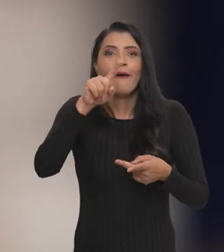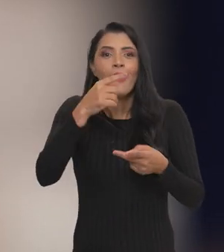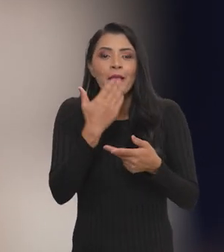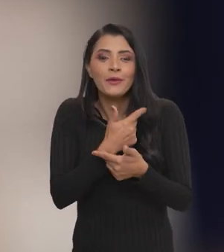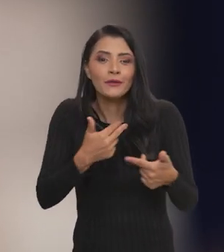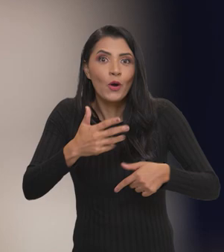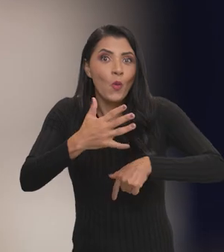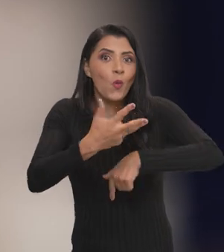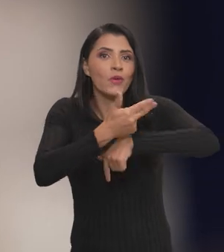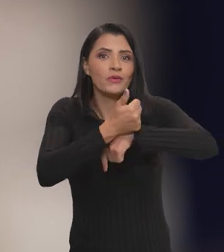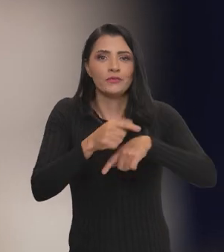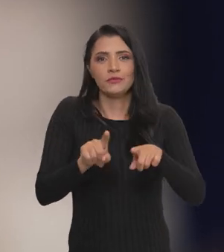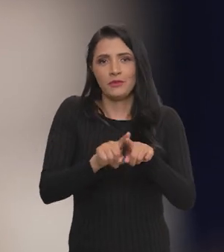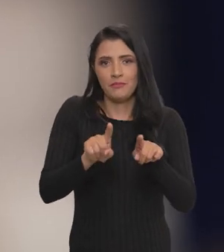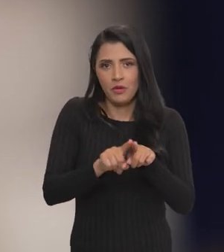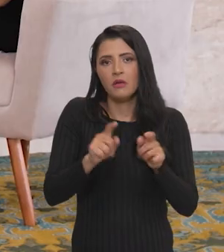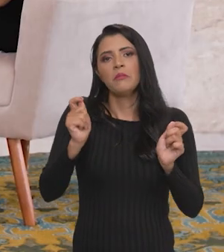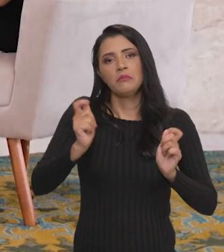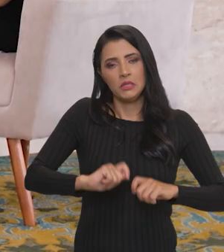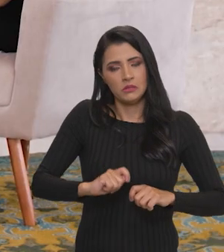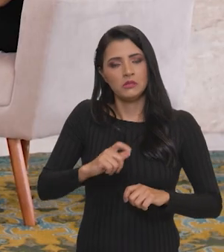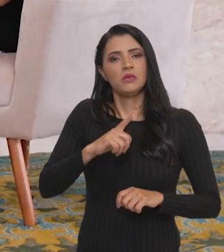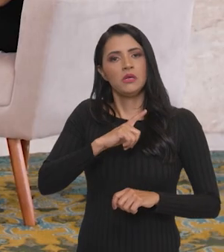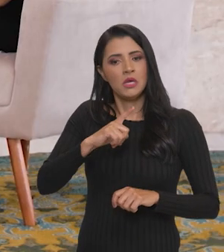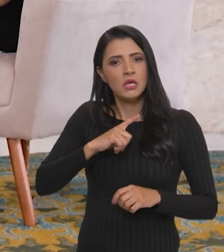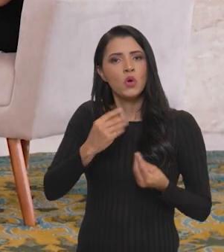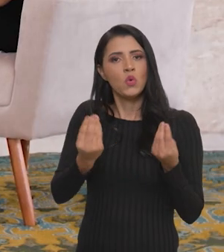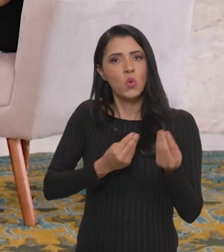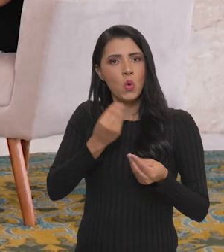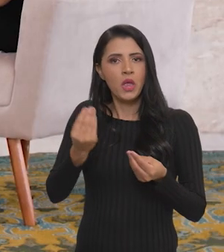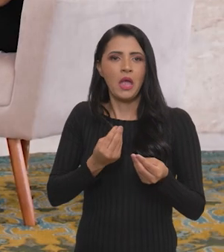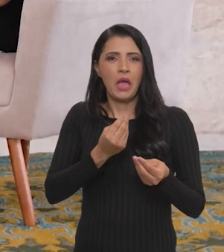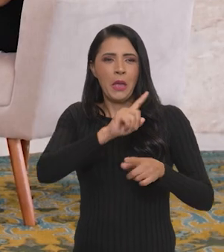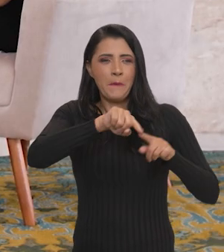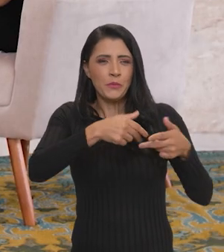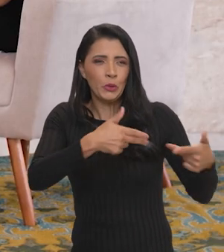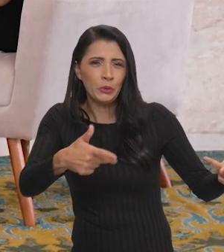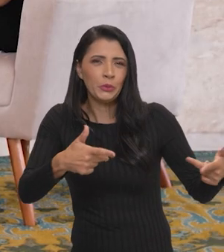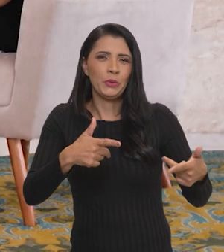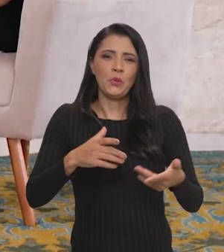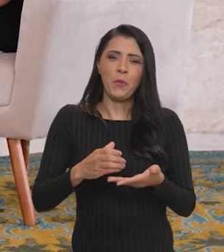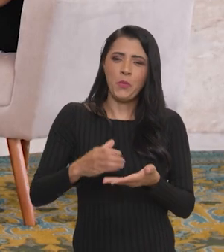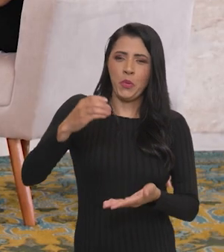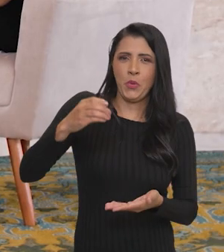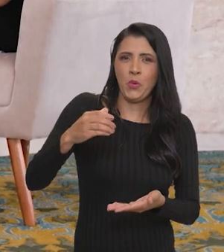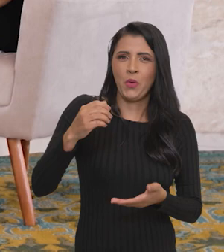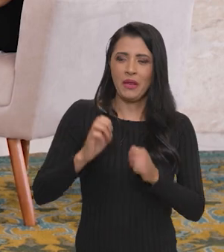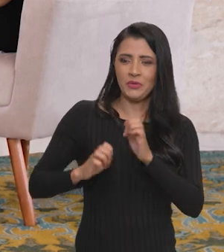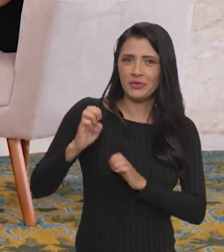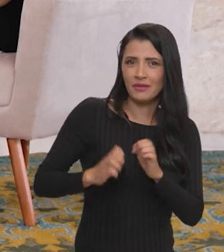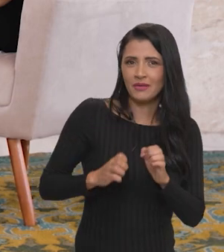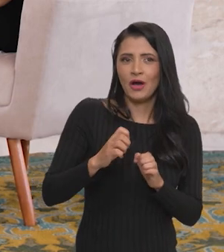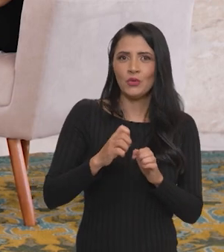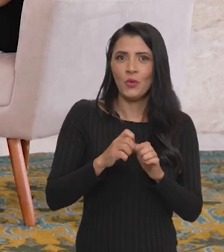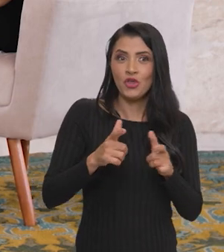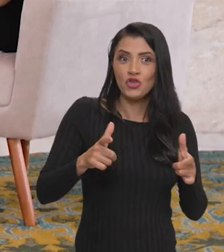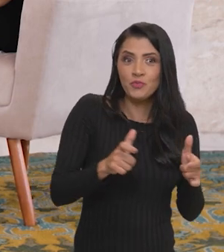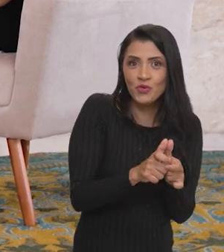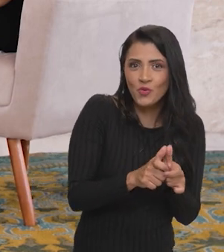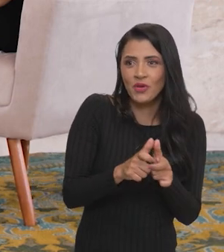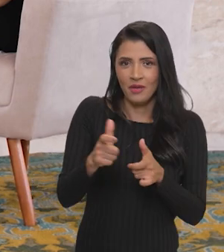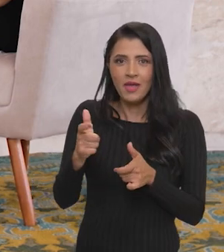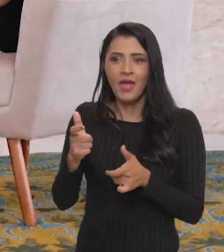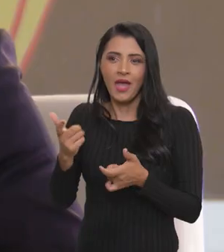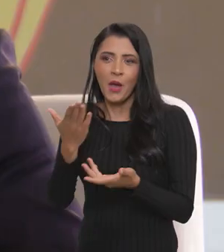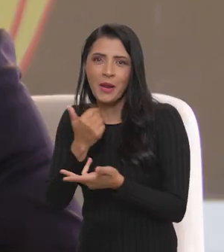questão da qualidade da nossa alimentação. A gente precisa reduzir o consumo dos alimentos ultraprocessados e aumentar o consumo dos